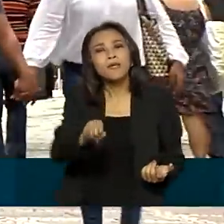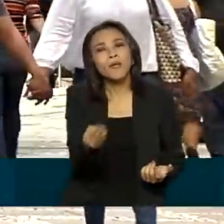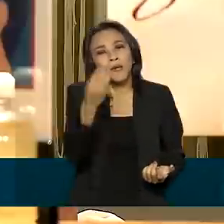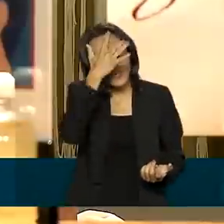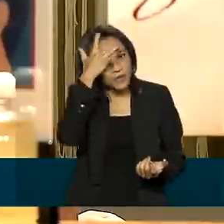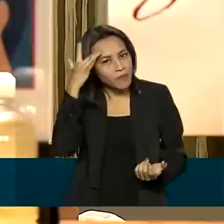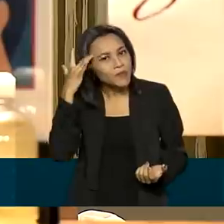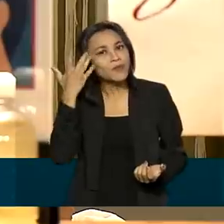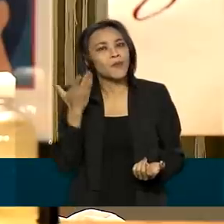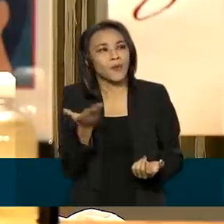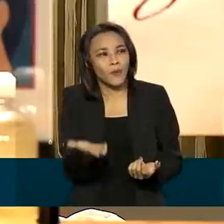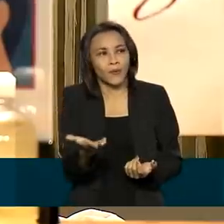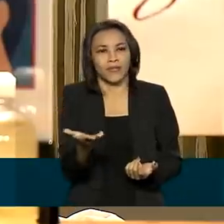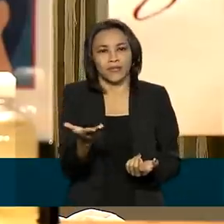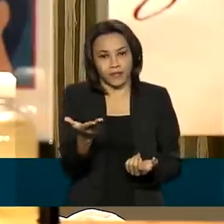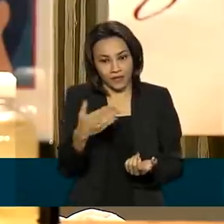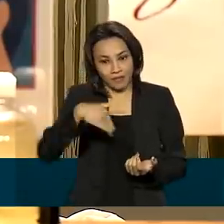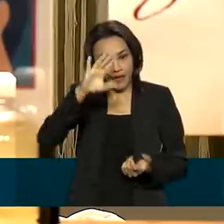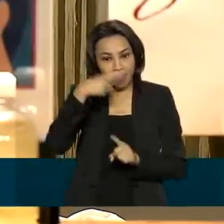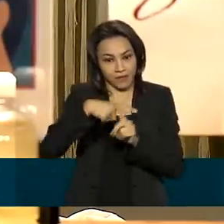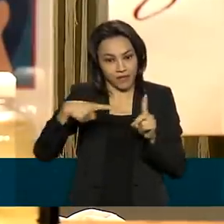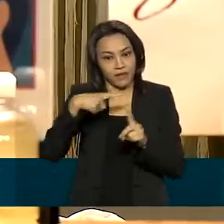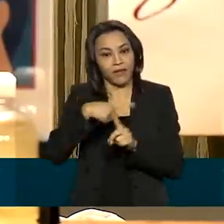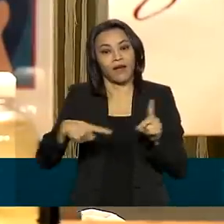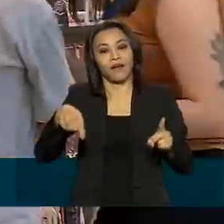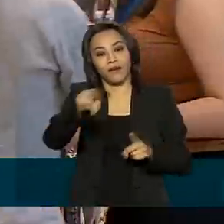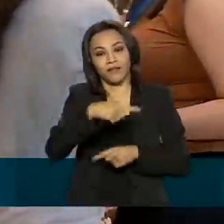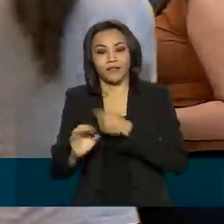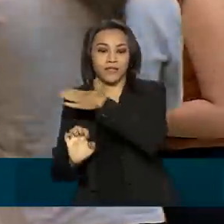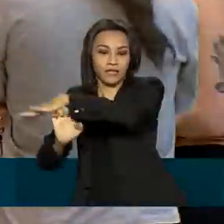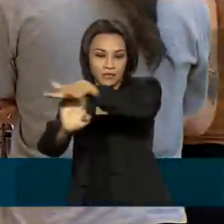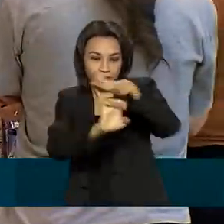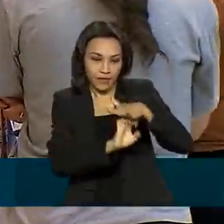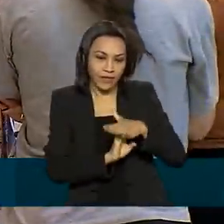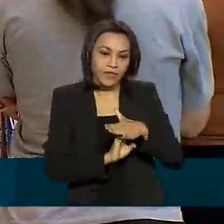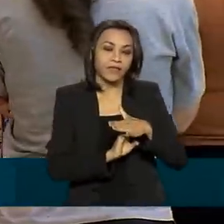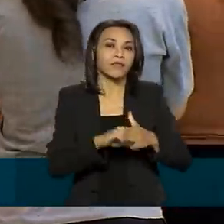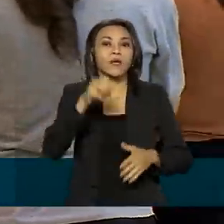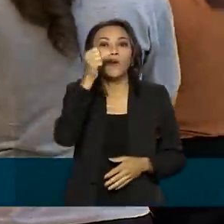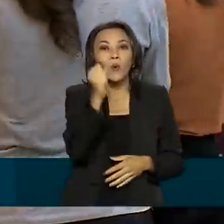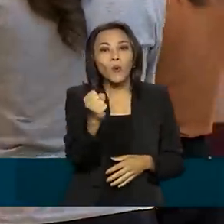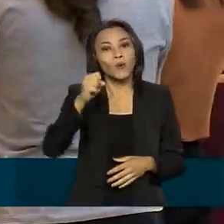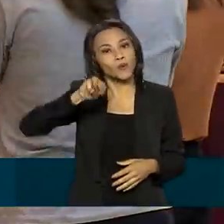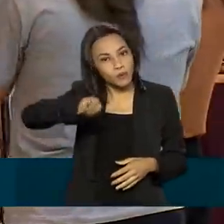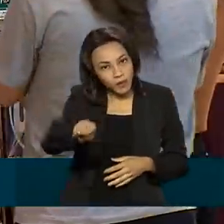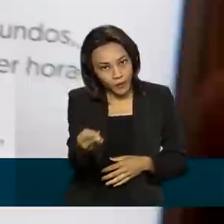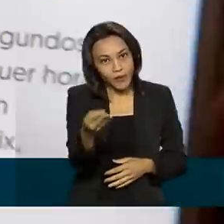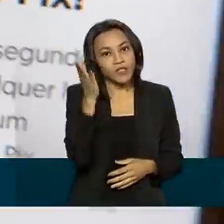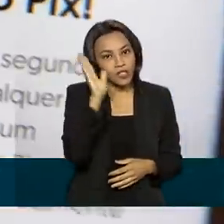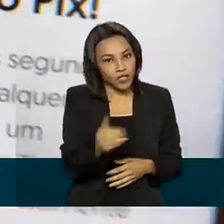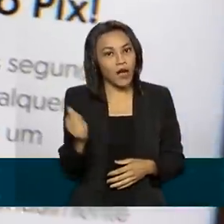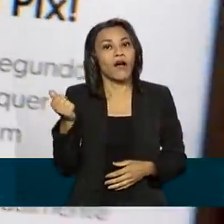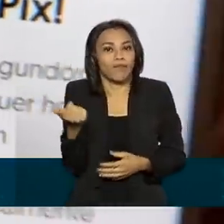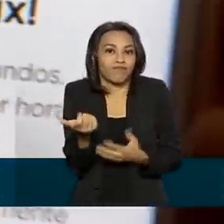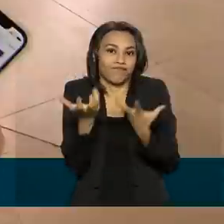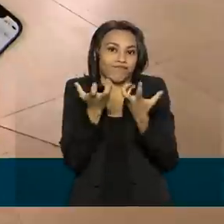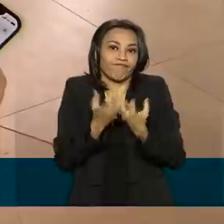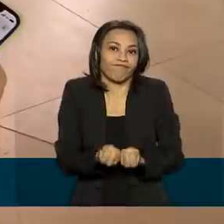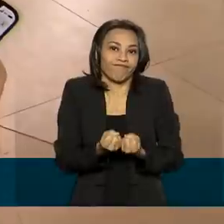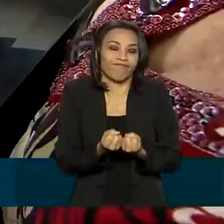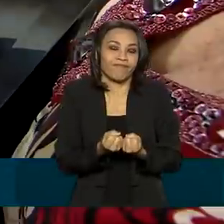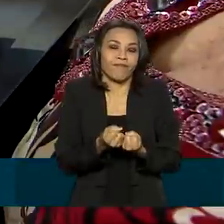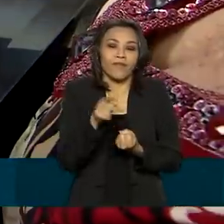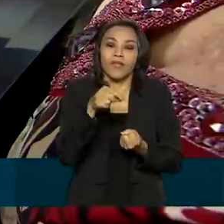brasileiros. E mais da metade das empresas do país, cerca de 8 milhões, já aderiram. Em um ano,